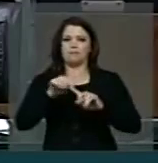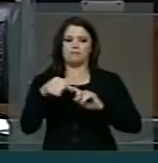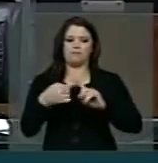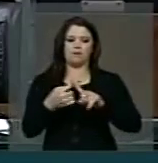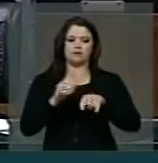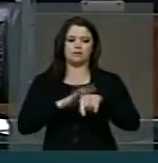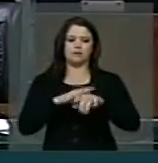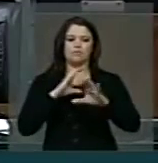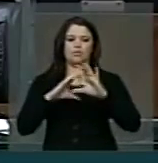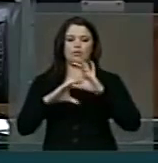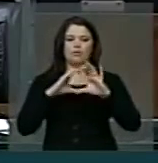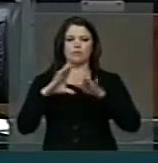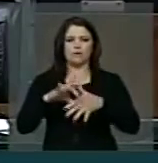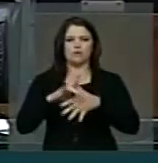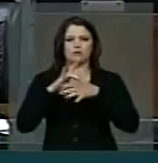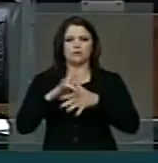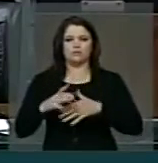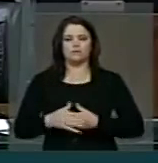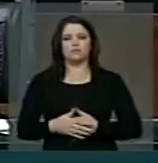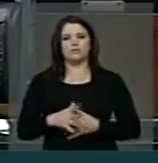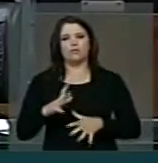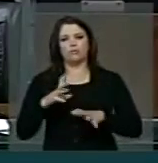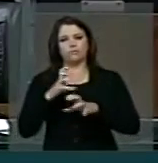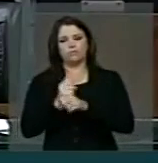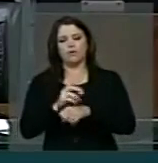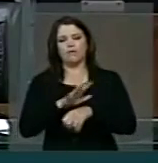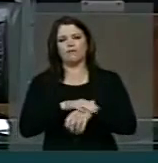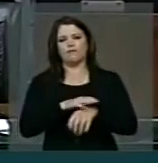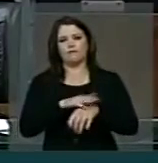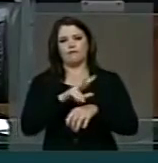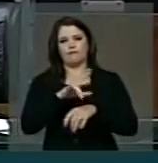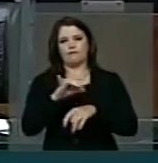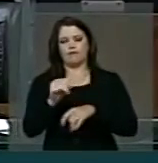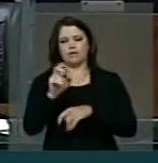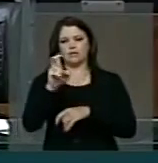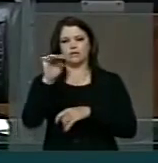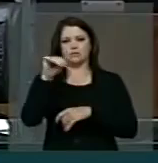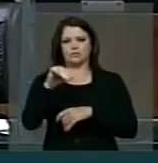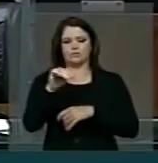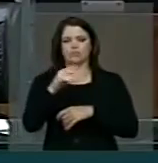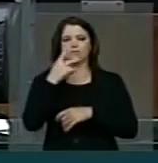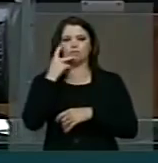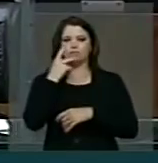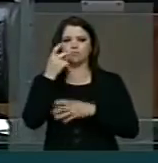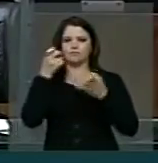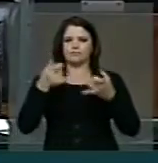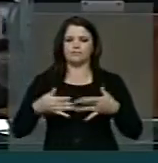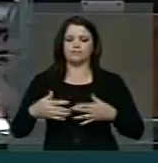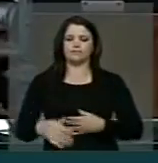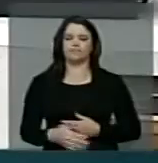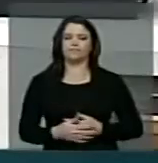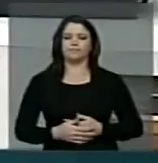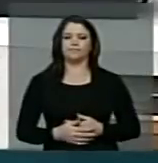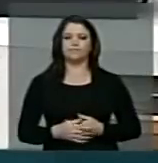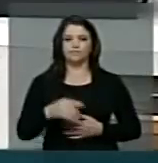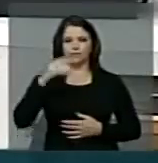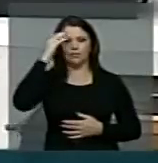Nas comunicações de liderança, V. Exª terá, então, cinco minutos para o seu pronunciamento.